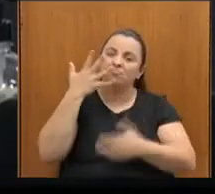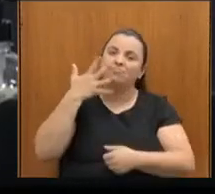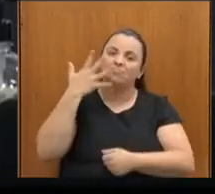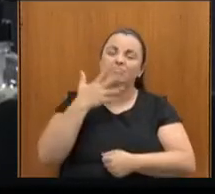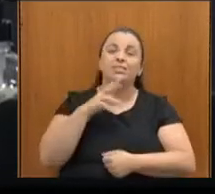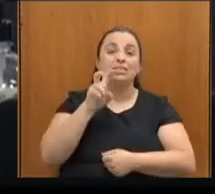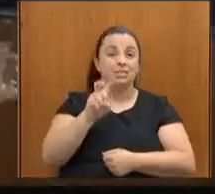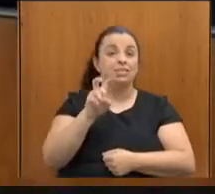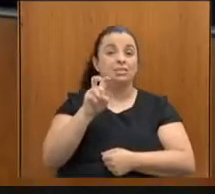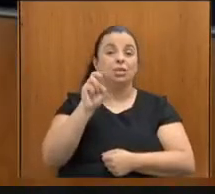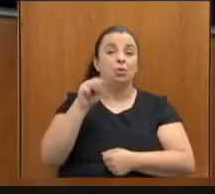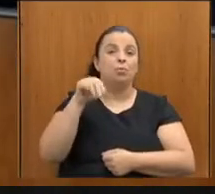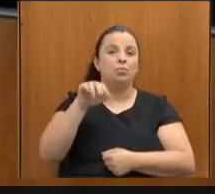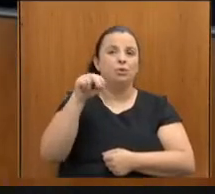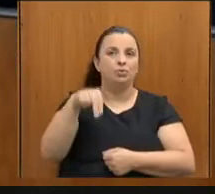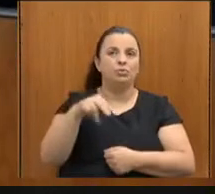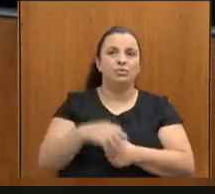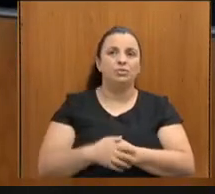Kátia.